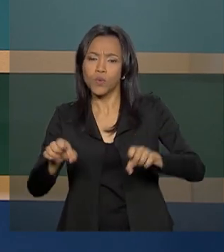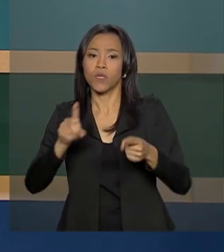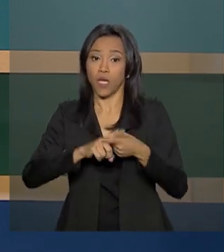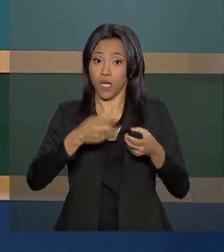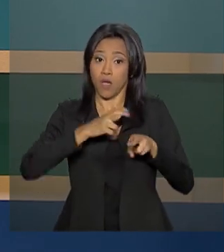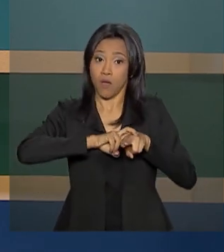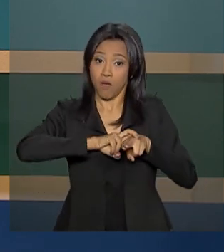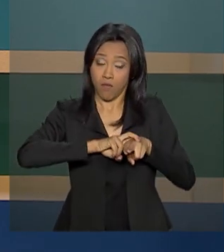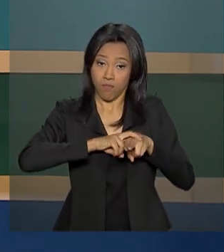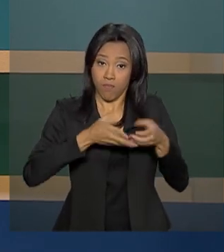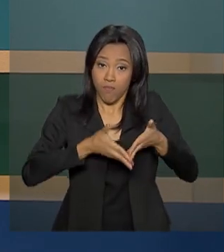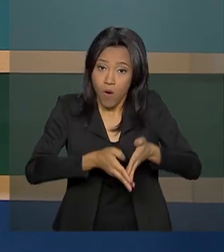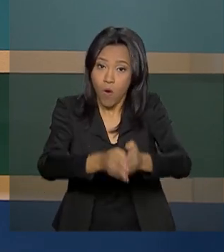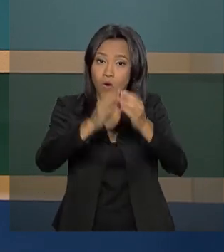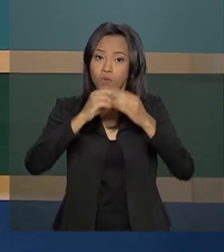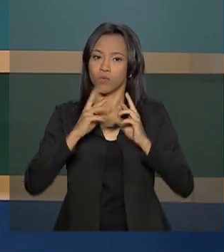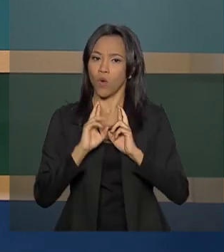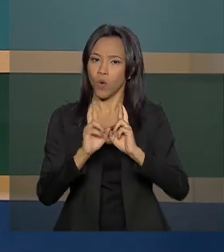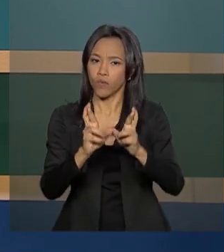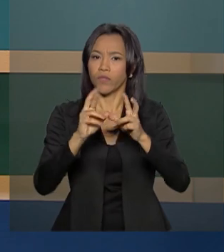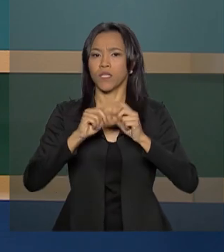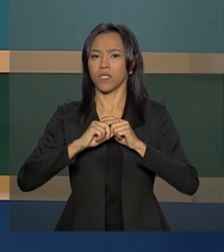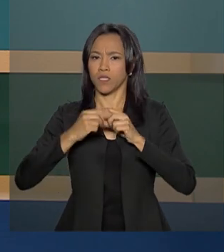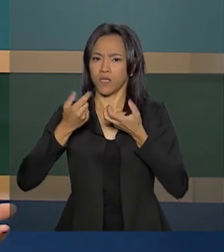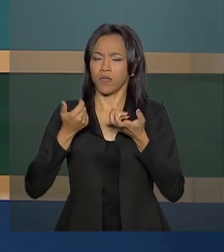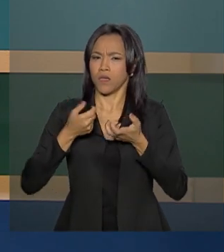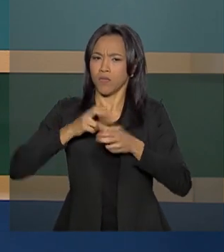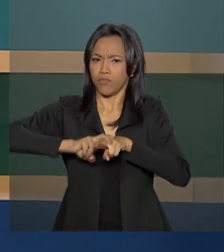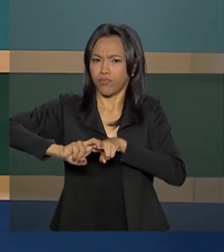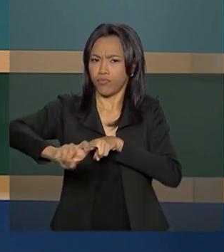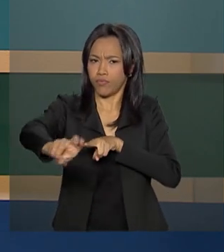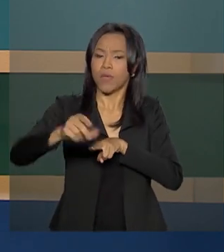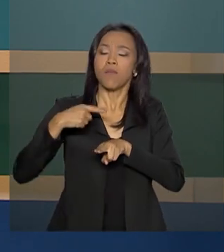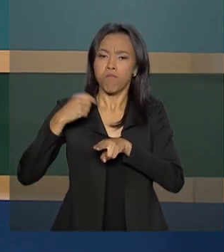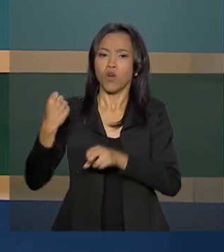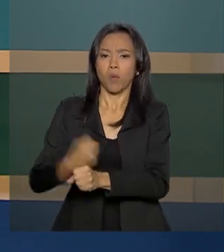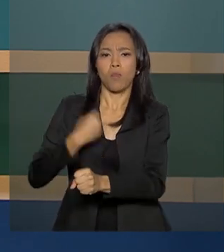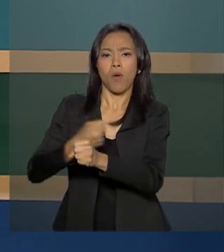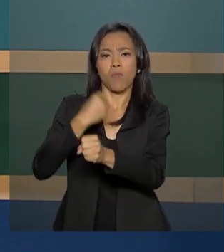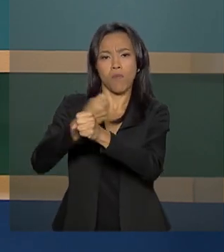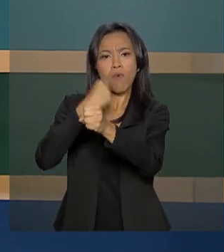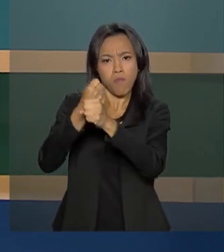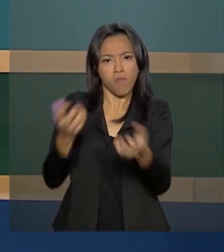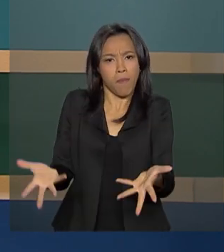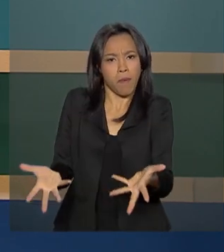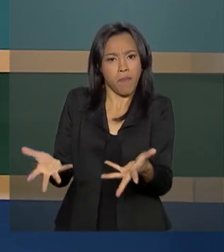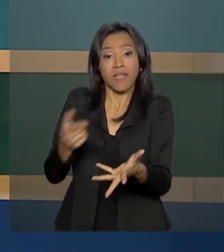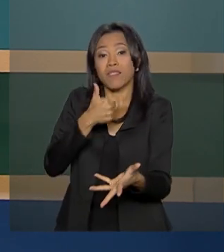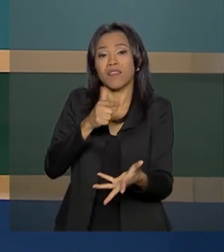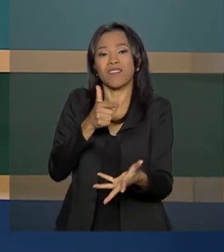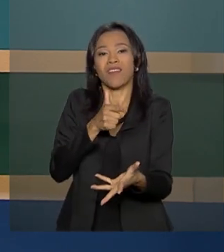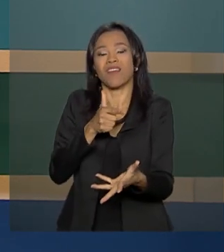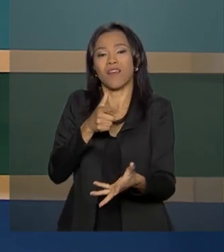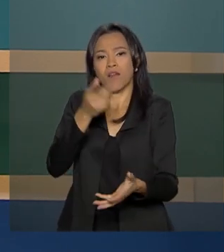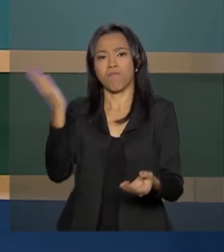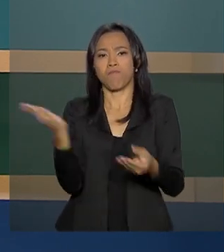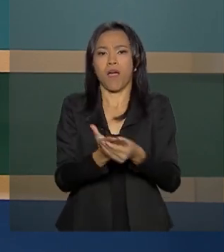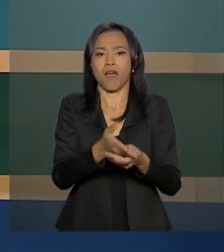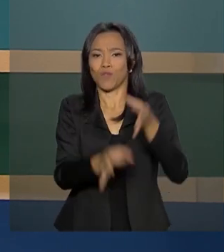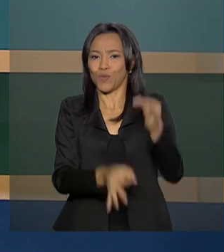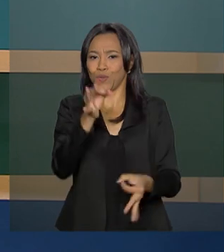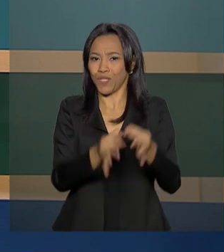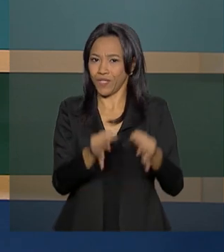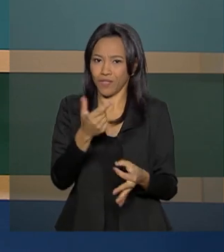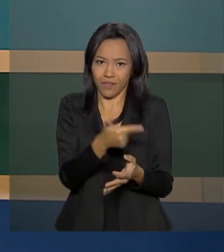rodovias e ferrovias, além de aeroportos, sejam realizadas sem empecilhos judiciais. O grupo terá 27 membros e vai